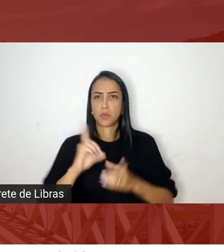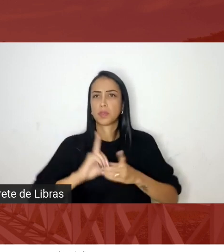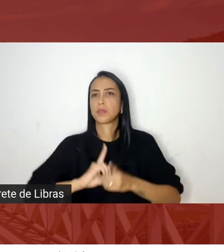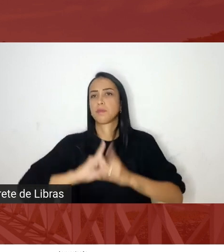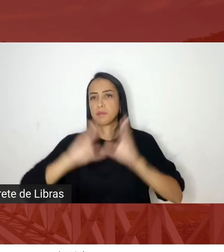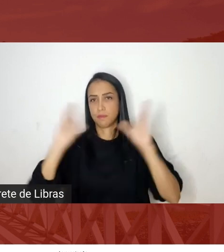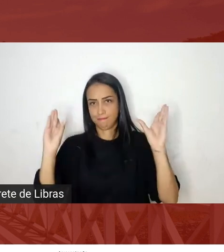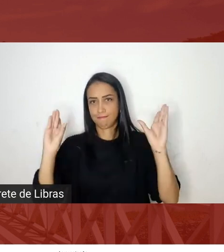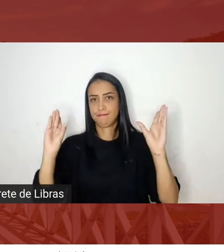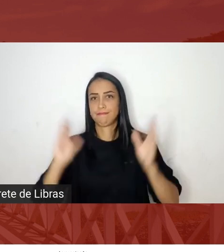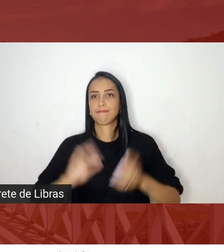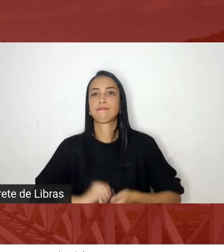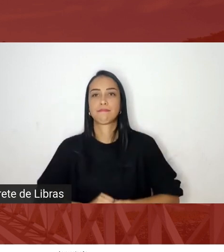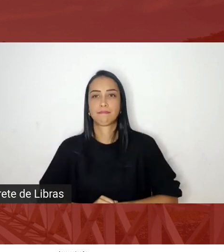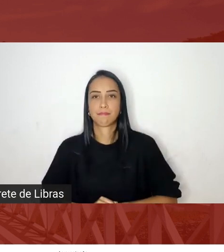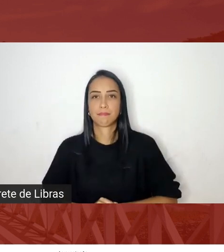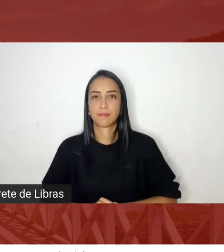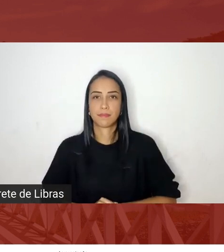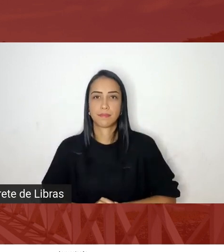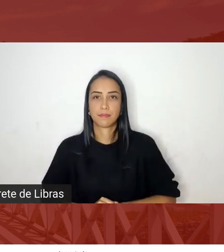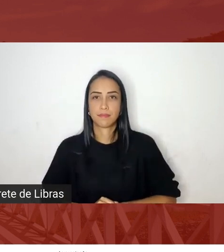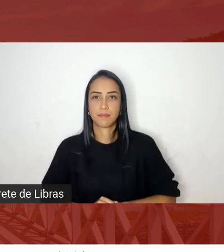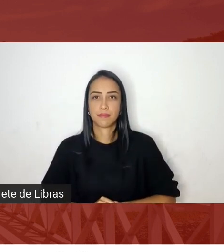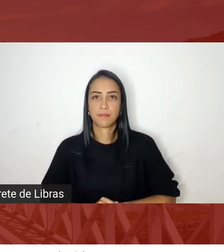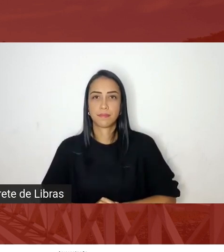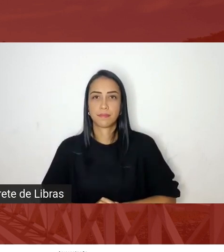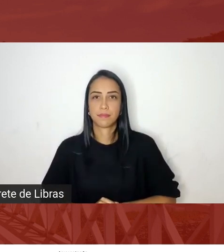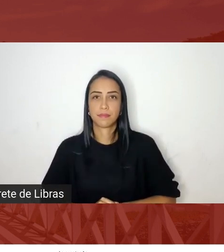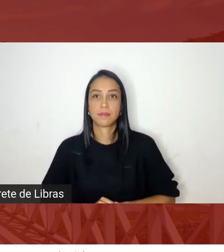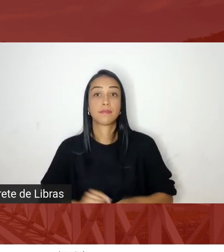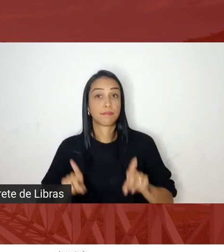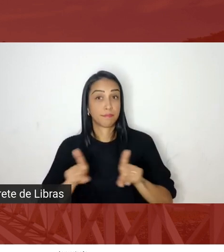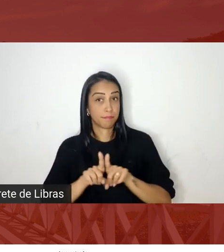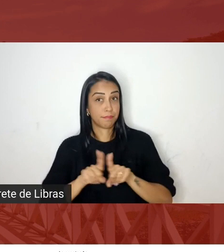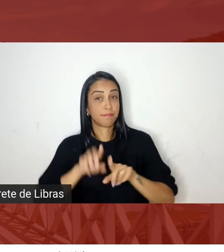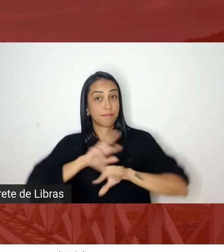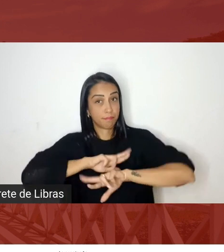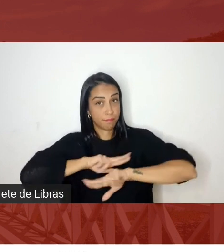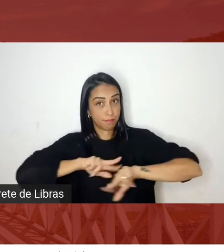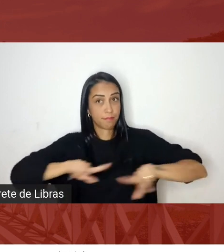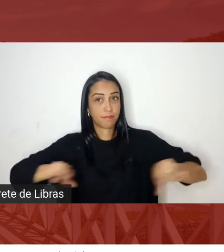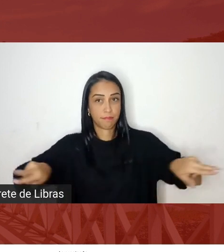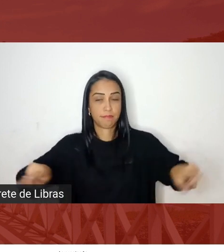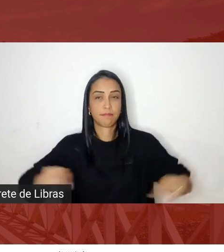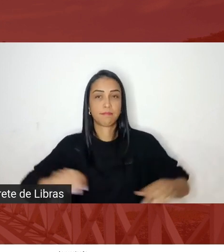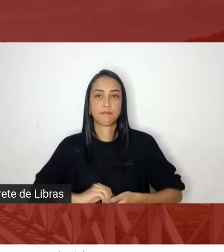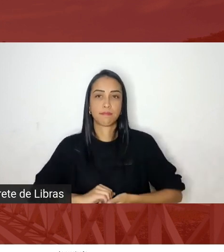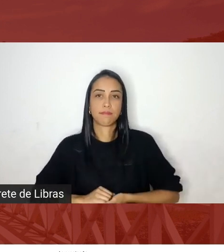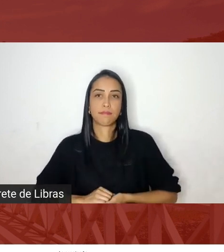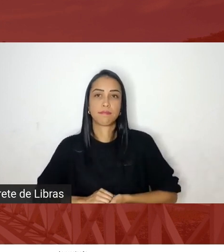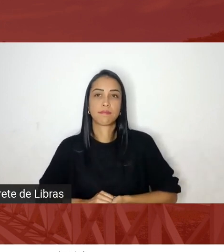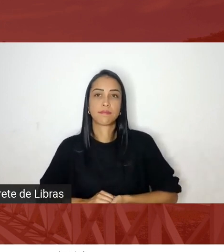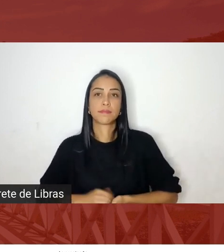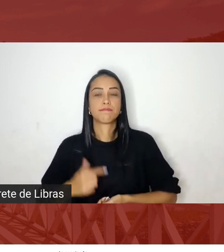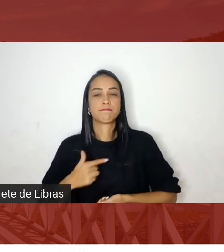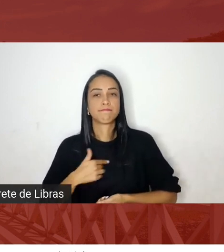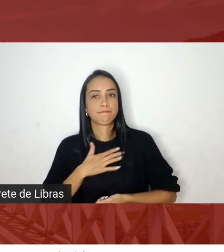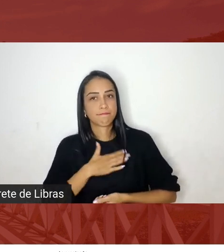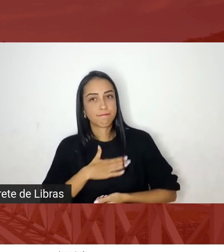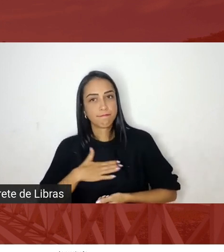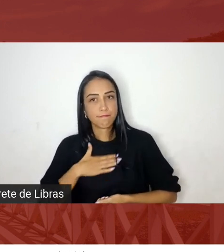e do recuo das diversidades eu gostaria de deixar esse